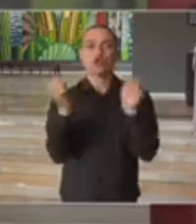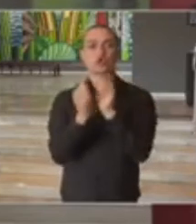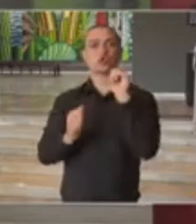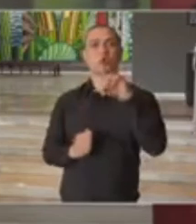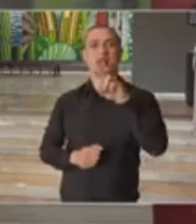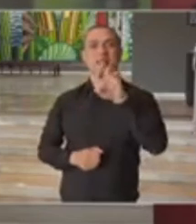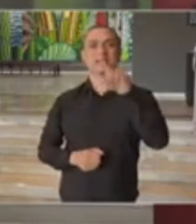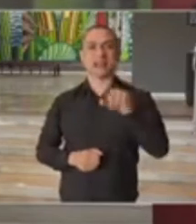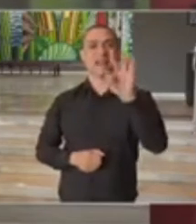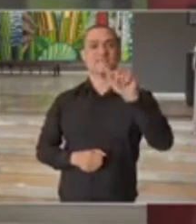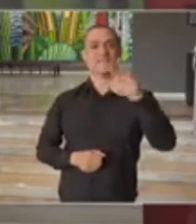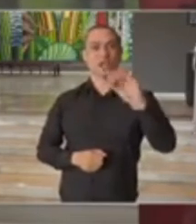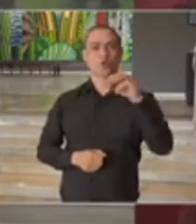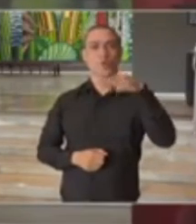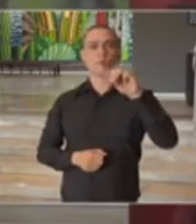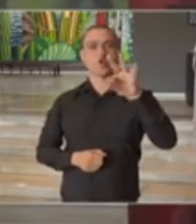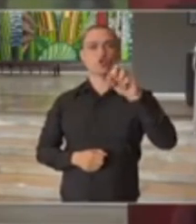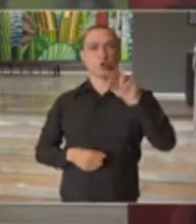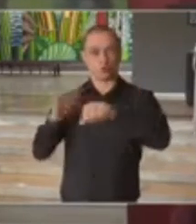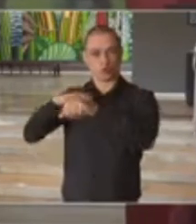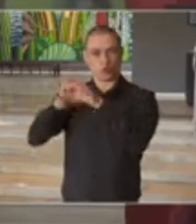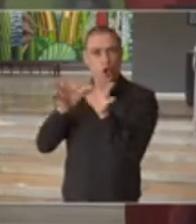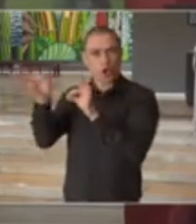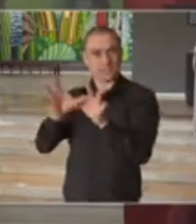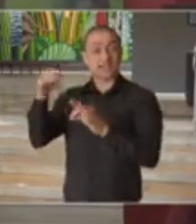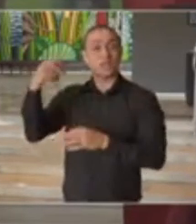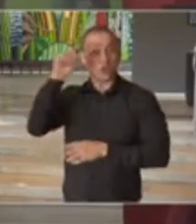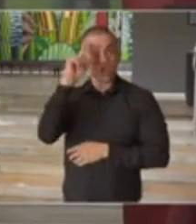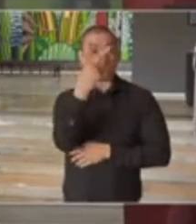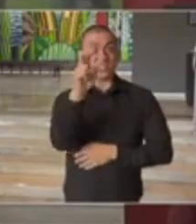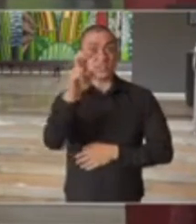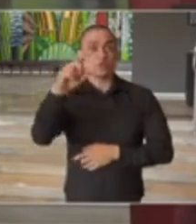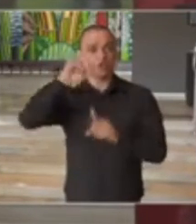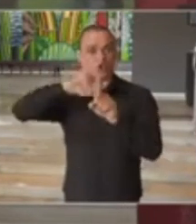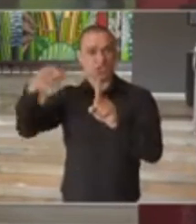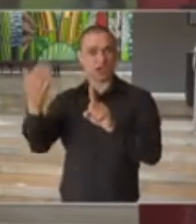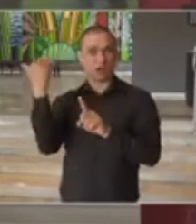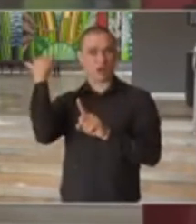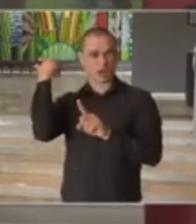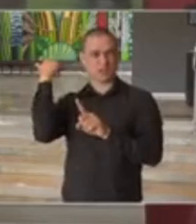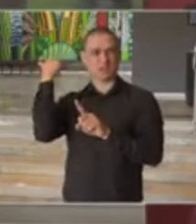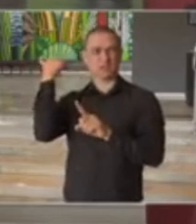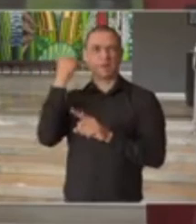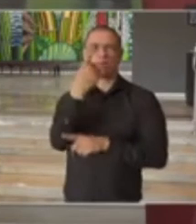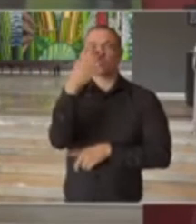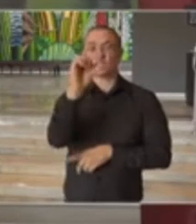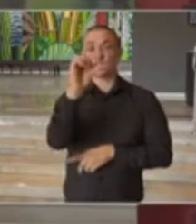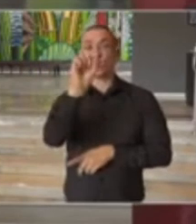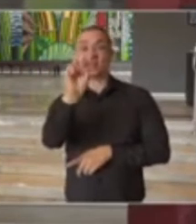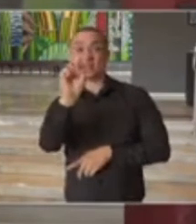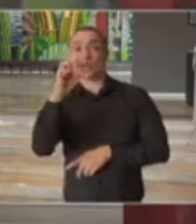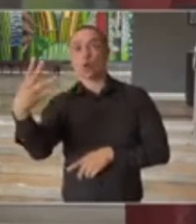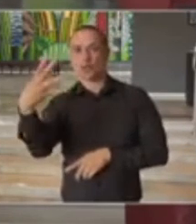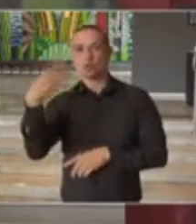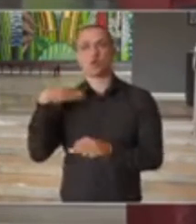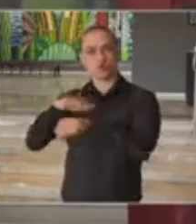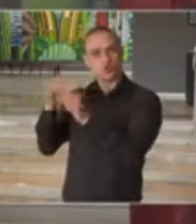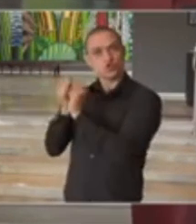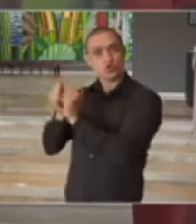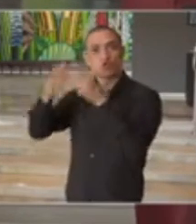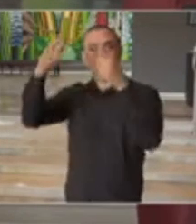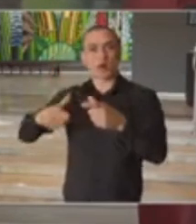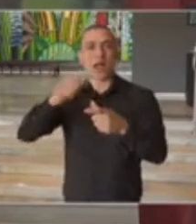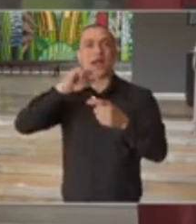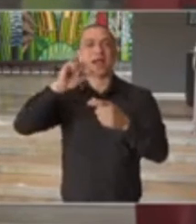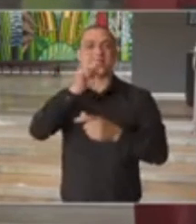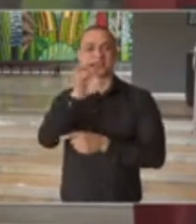Franco Montoro, ex-governador de São Paulo, o Movimento das Diretas já, no dia 25 de janeiro de 1984, na Praça